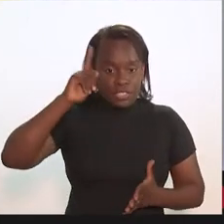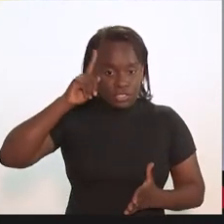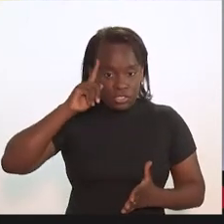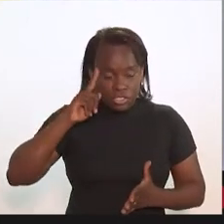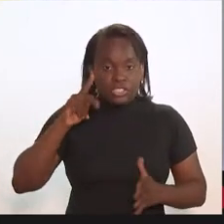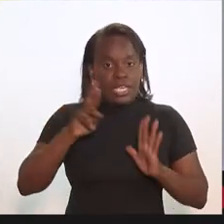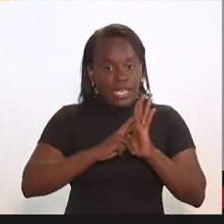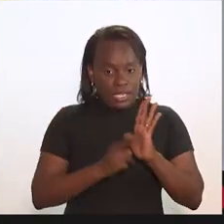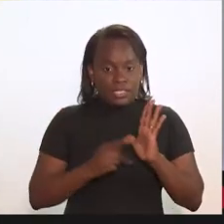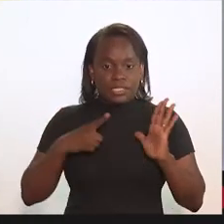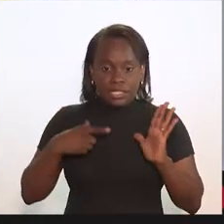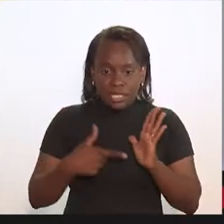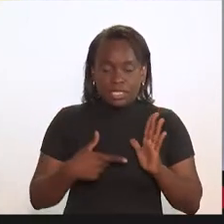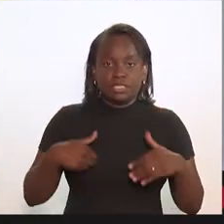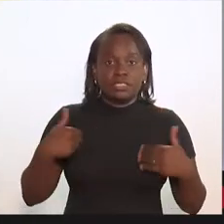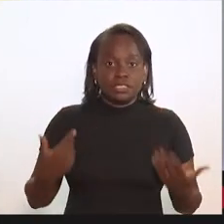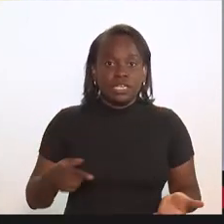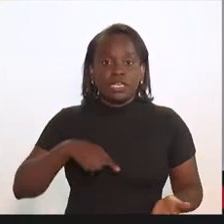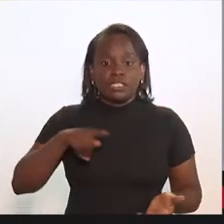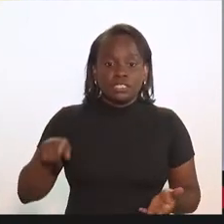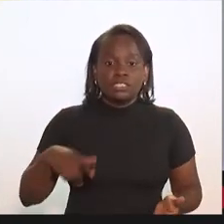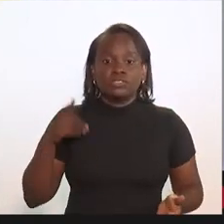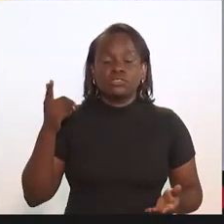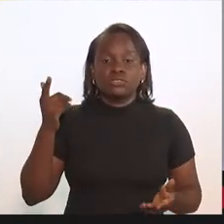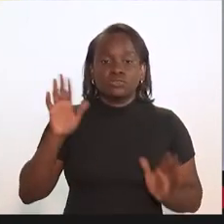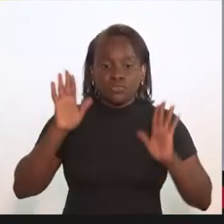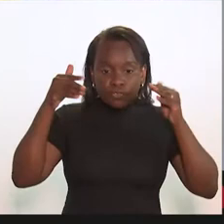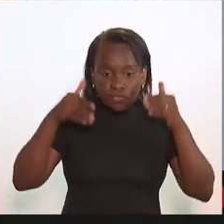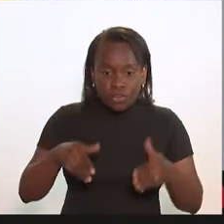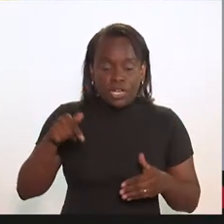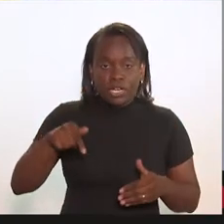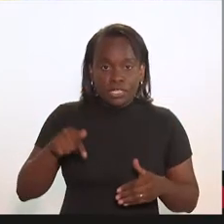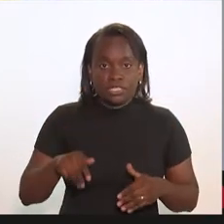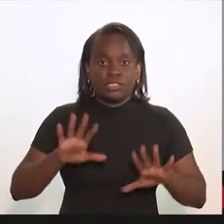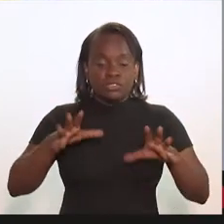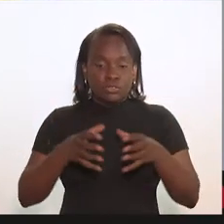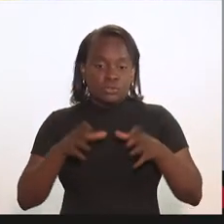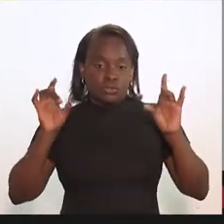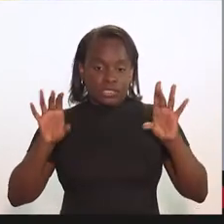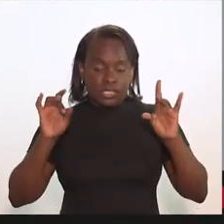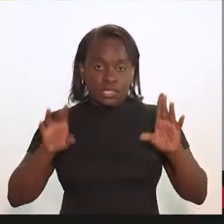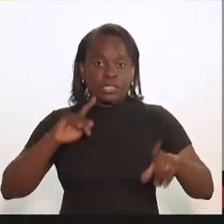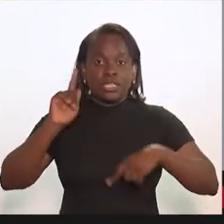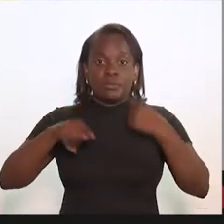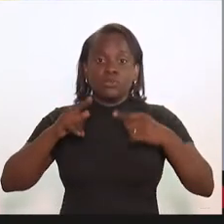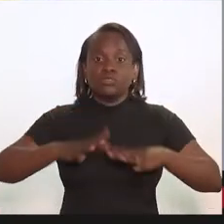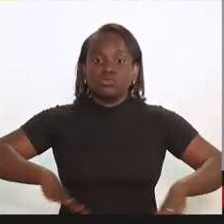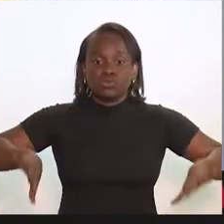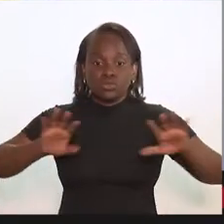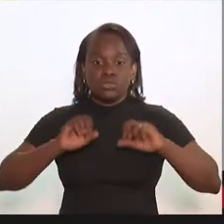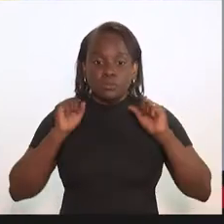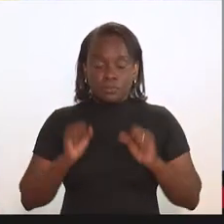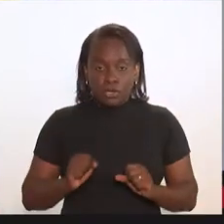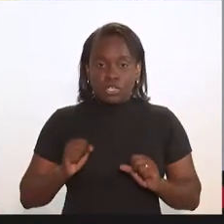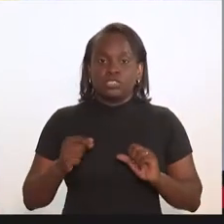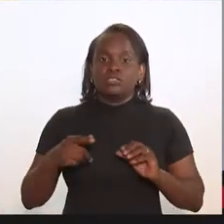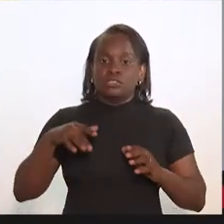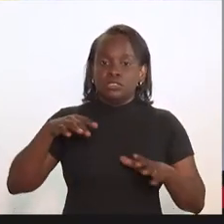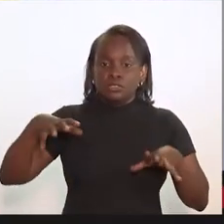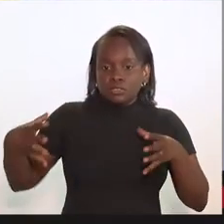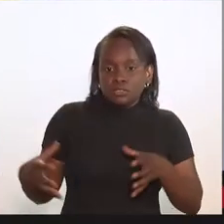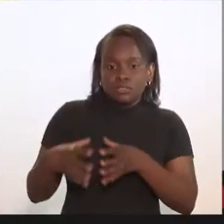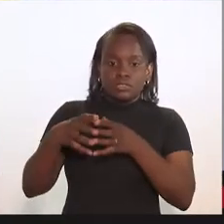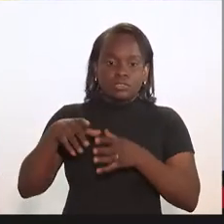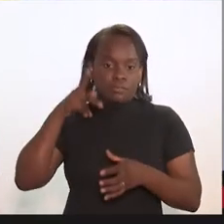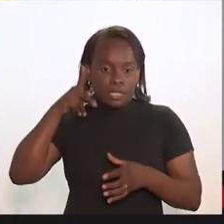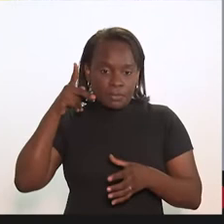90, conforme o regimento. Então, para a gente concentrar o foco aqui na comissão especial, depois todos nós poderíamos aderir à